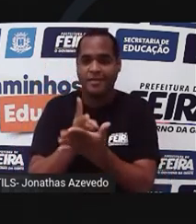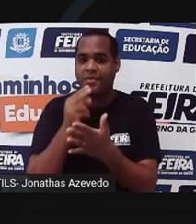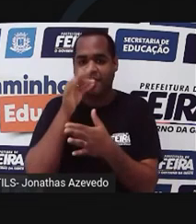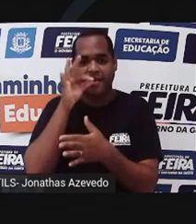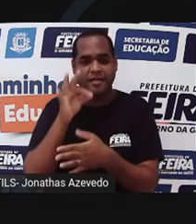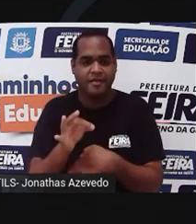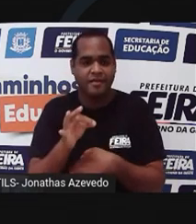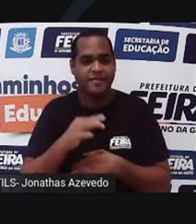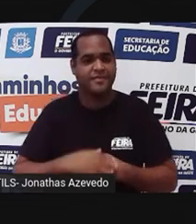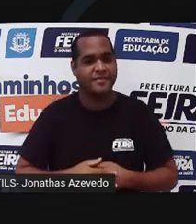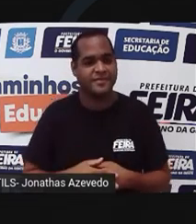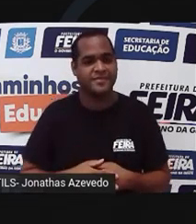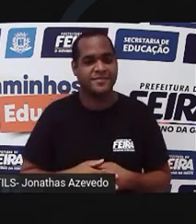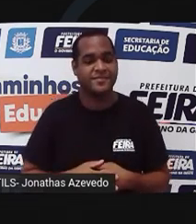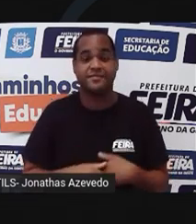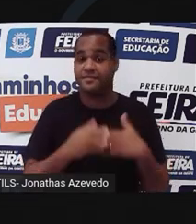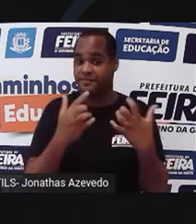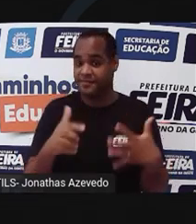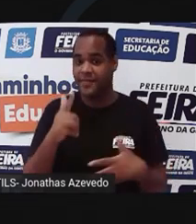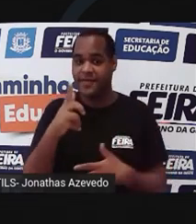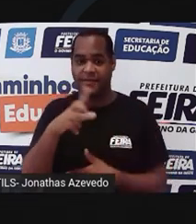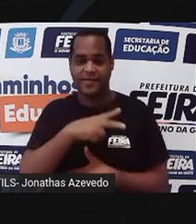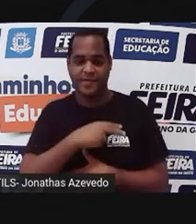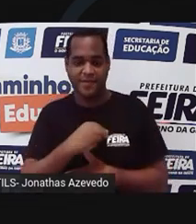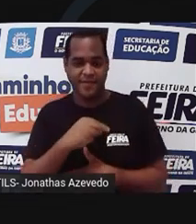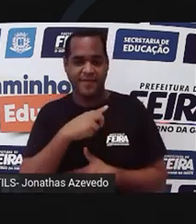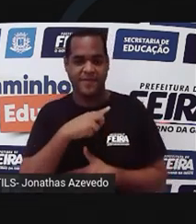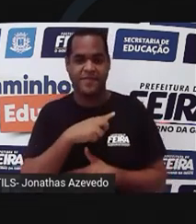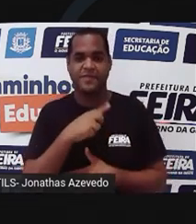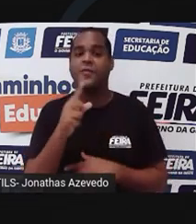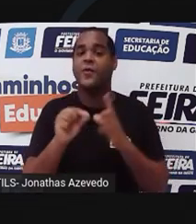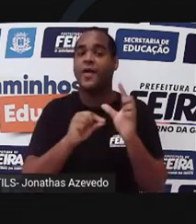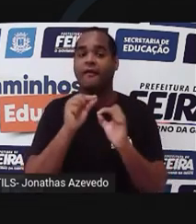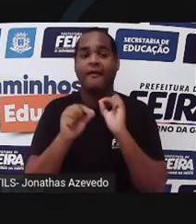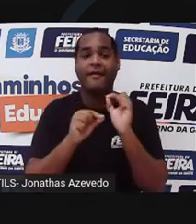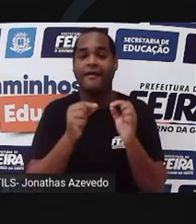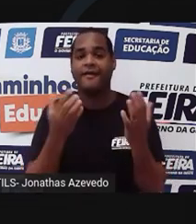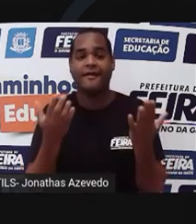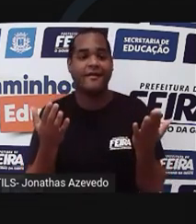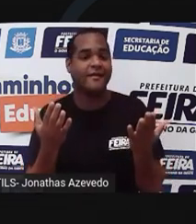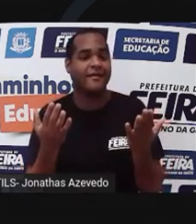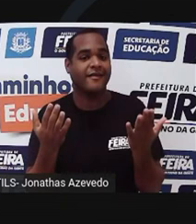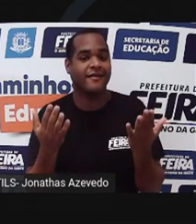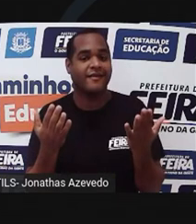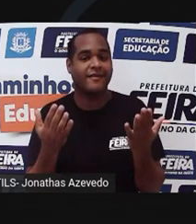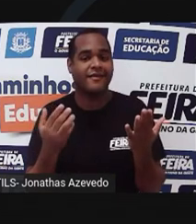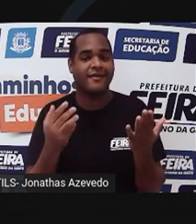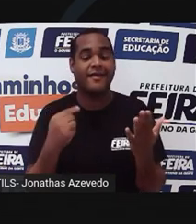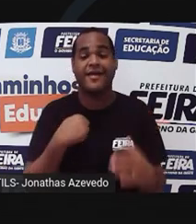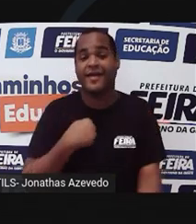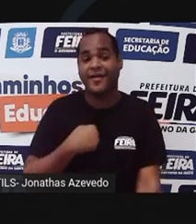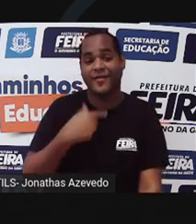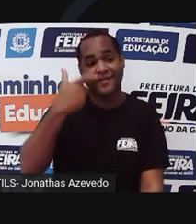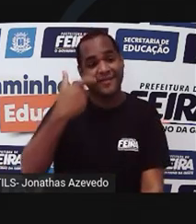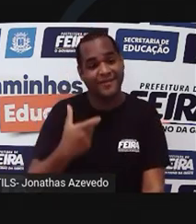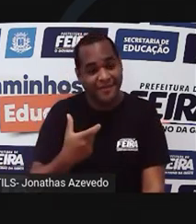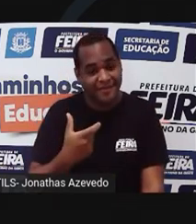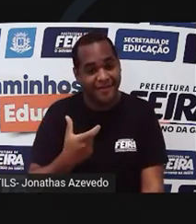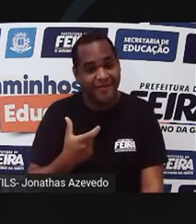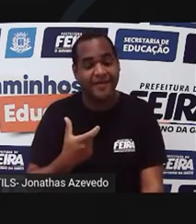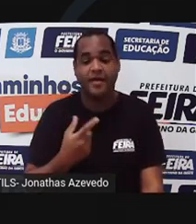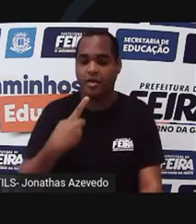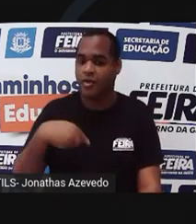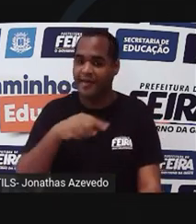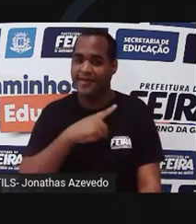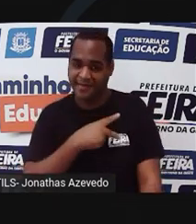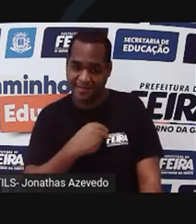E aqui vemos outro mamífero. Ué, cadê ele? Sou eu. Os humanos também somos